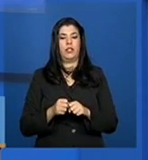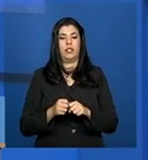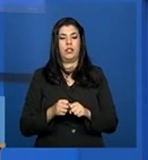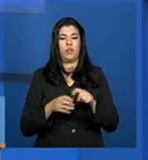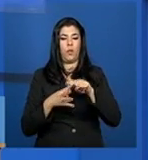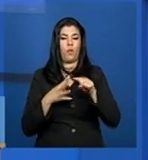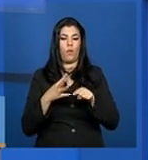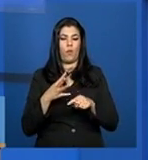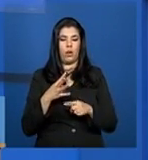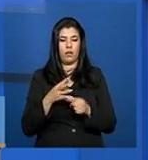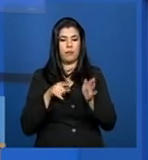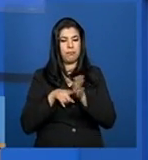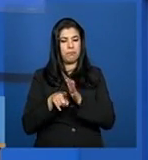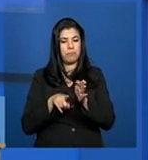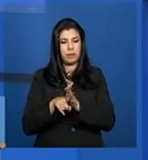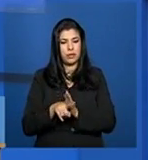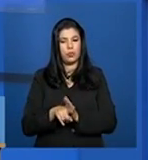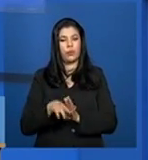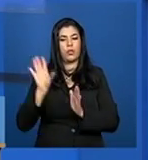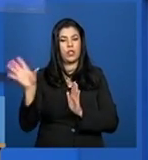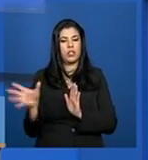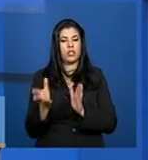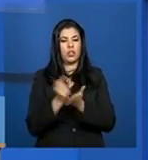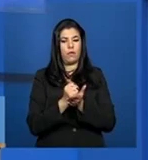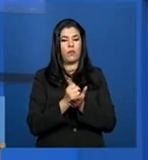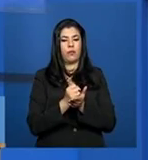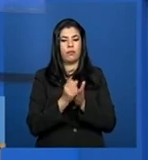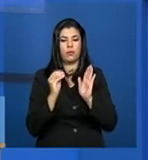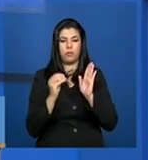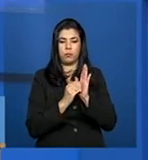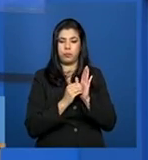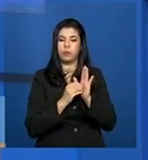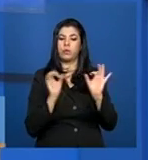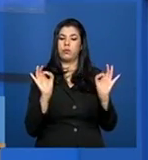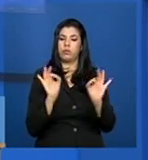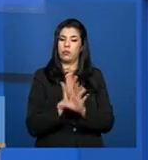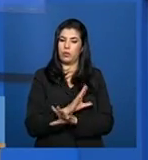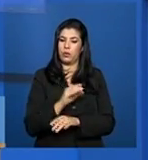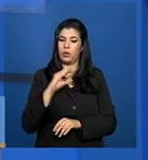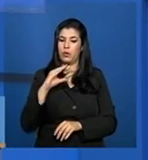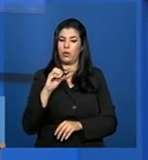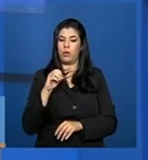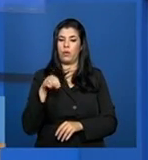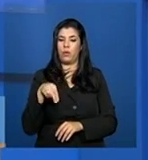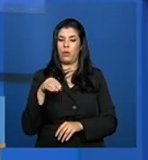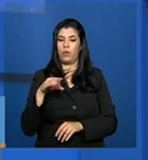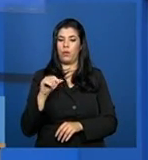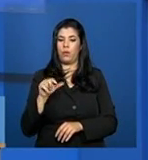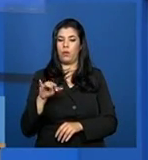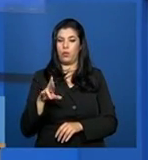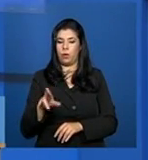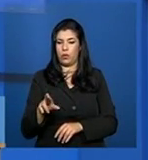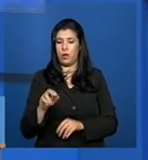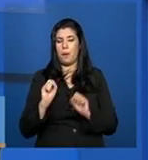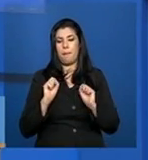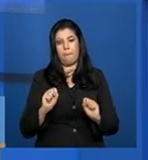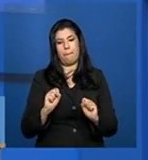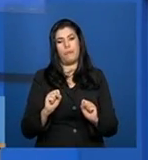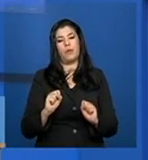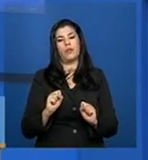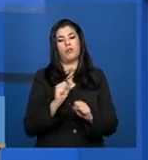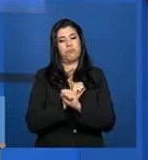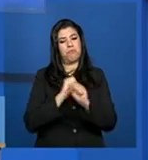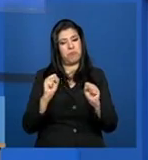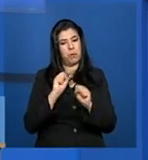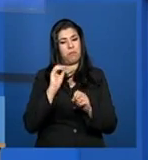as quatro questões, e clicar na opção concluir. Porque você pode salvar e voltar em outro momento, talvez, para rever